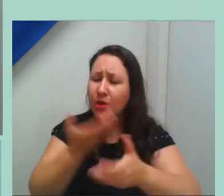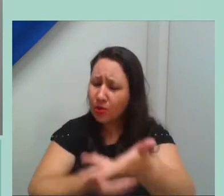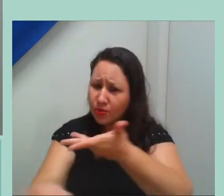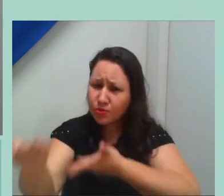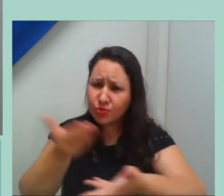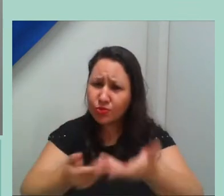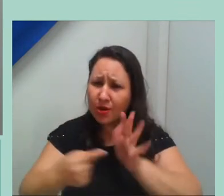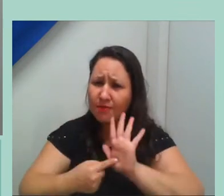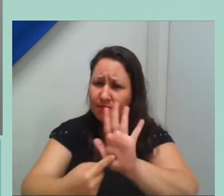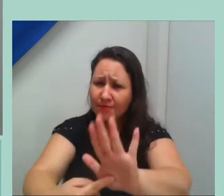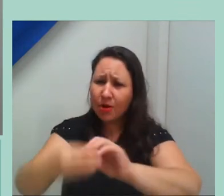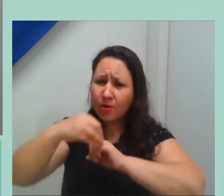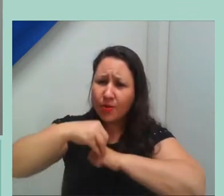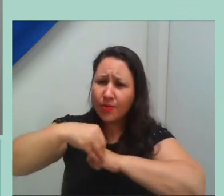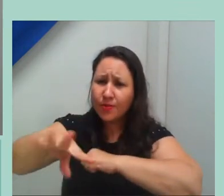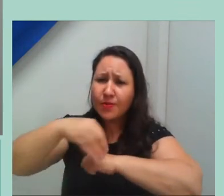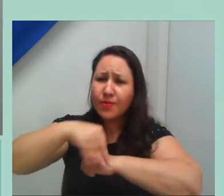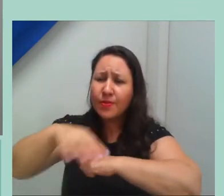Muito obrigado.